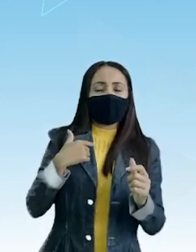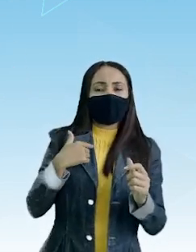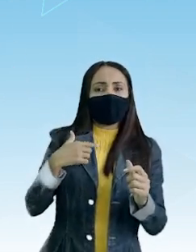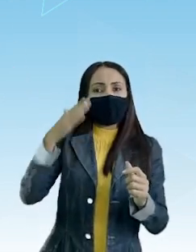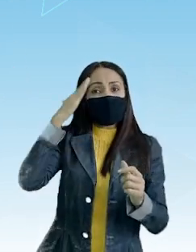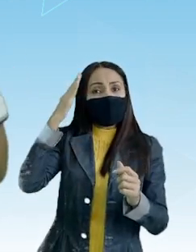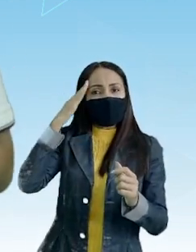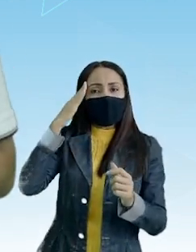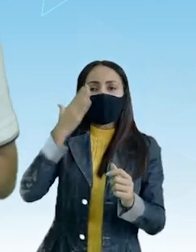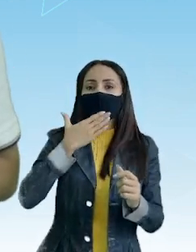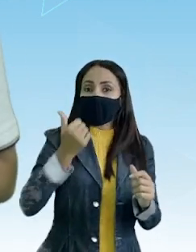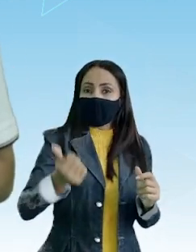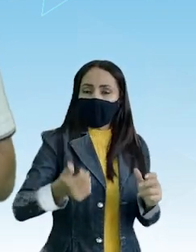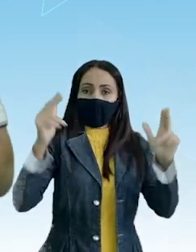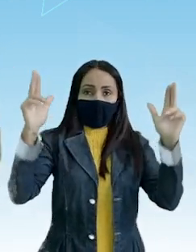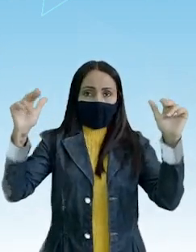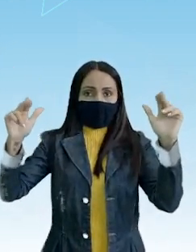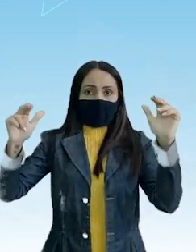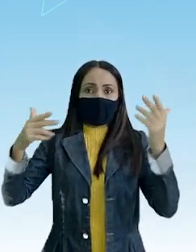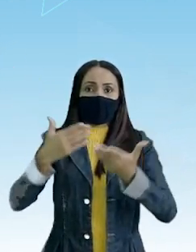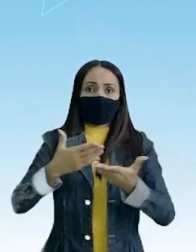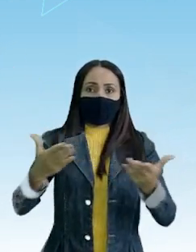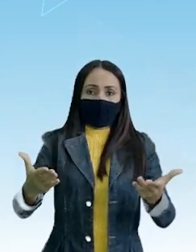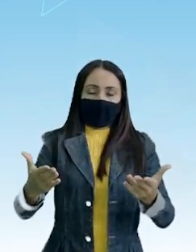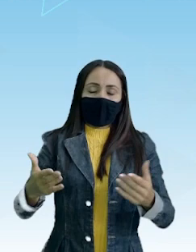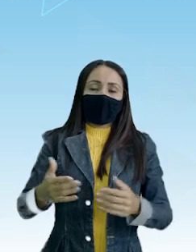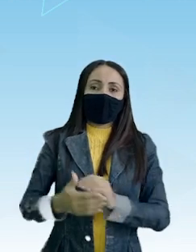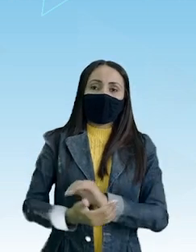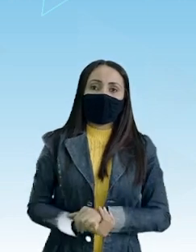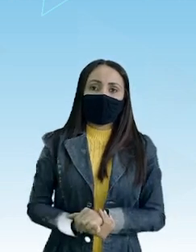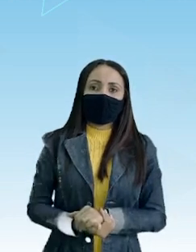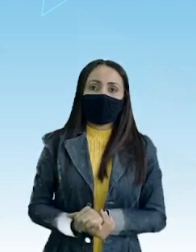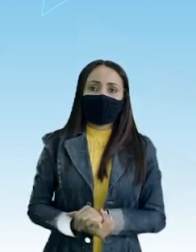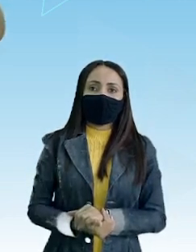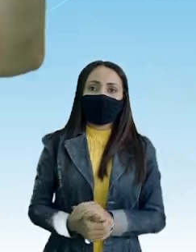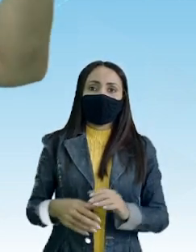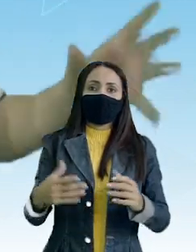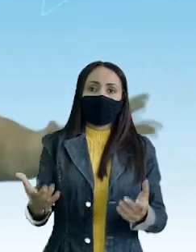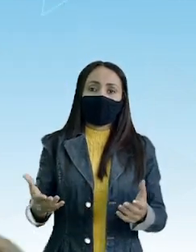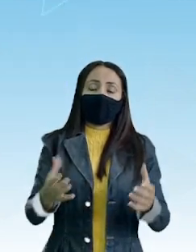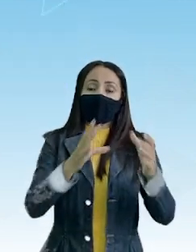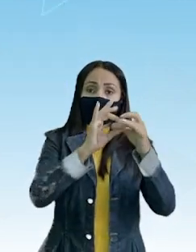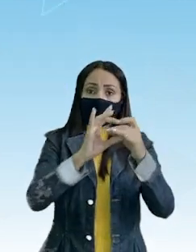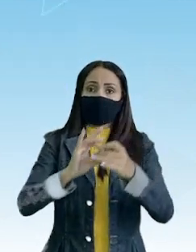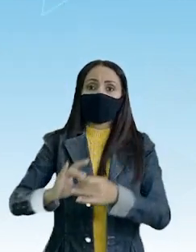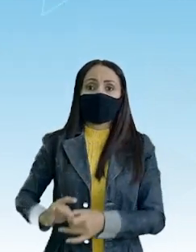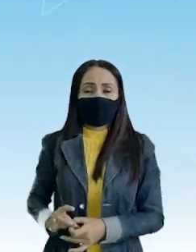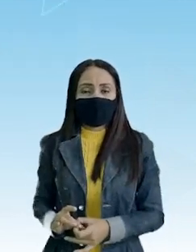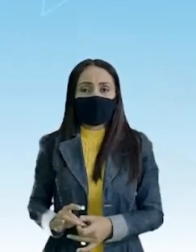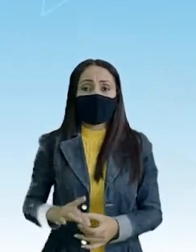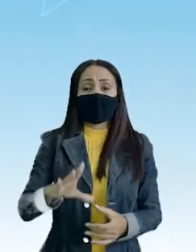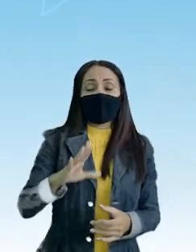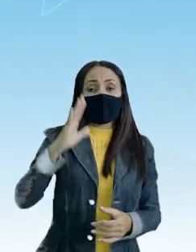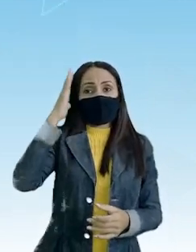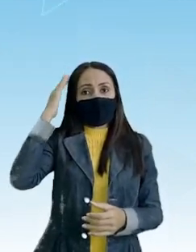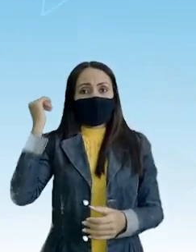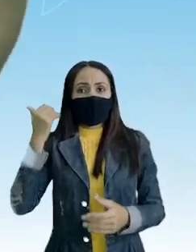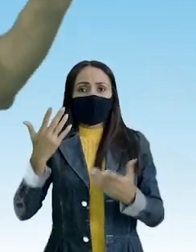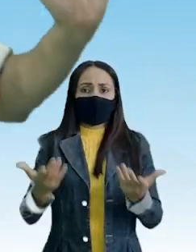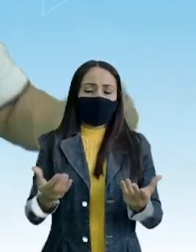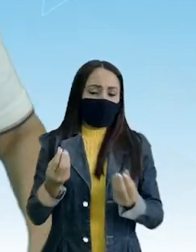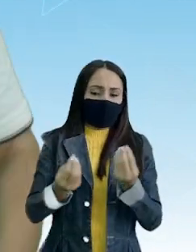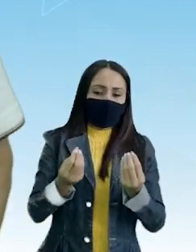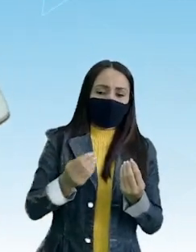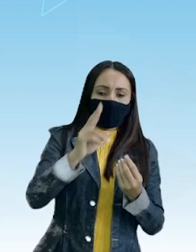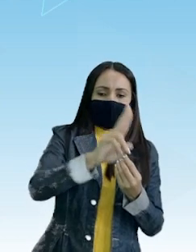E lembrar Que o sentido Está na Constituição Do contexto Saber Quando eu vou usar